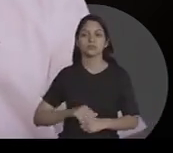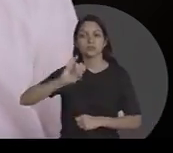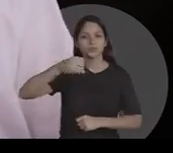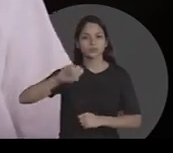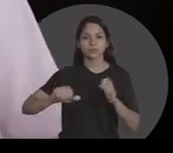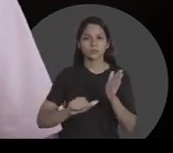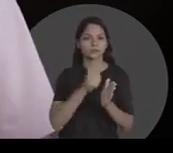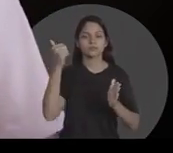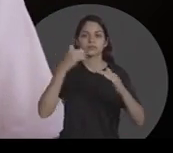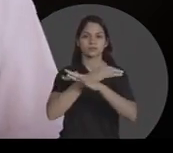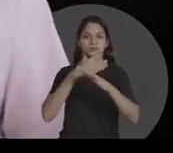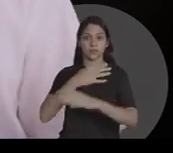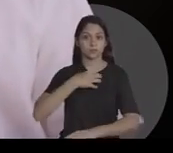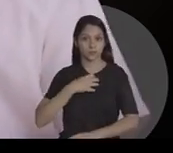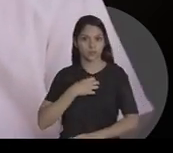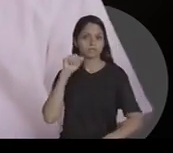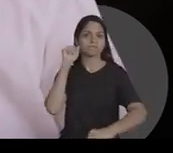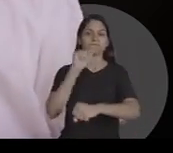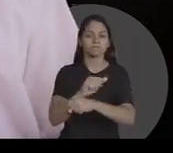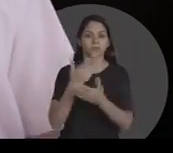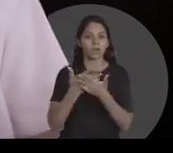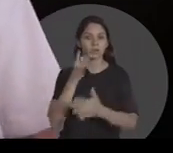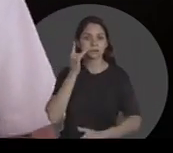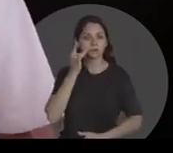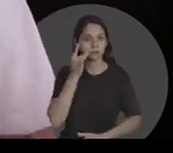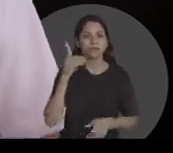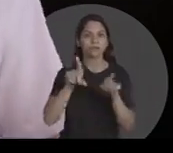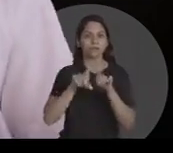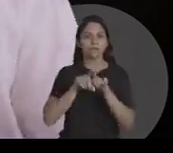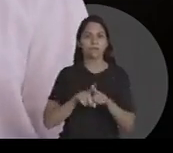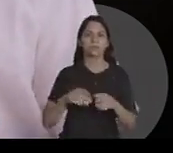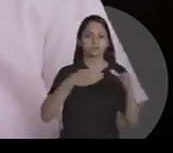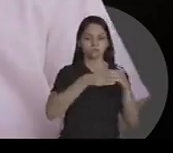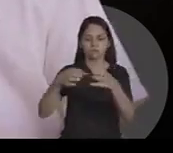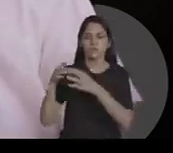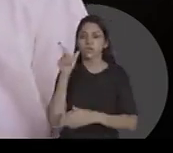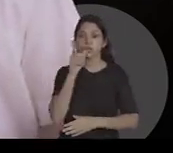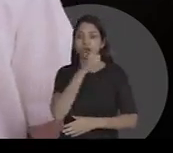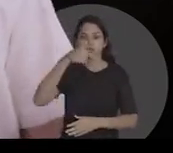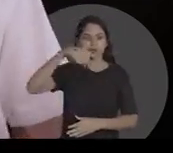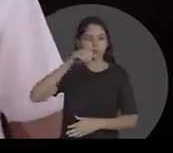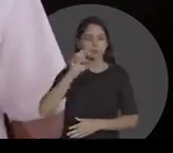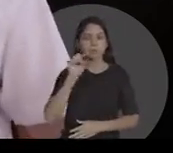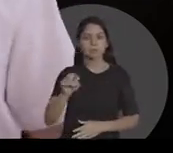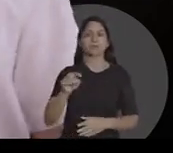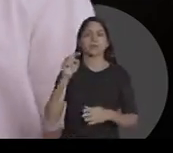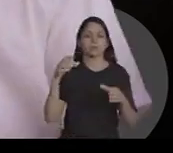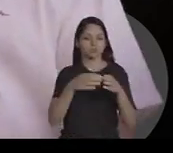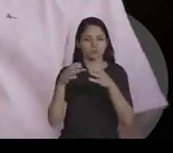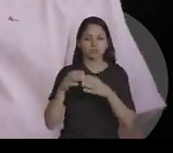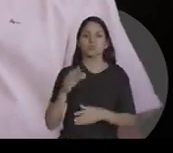Juazeiro foi a primeira cidade da Bahia a suspender as aulas. Garantimos a distribuição de mais de 70 mil kits merenda.